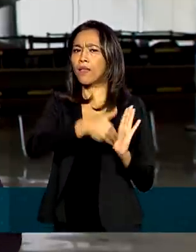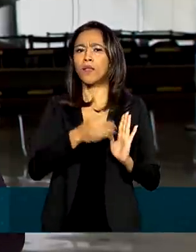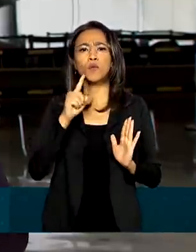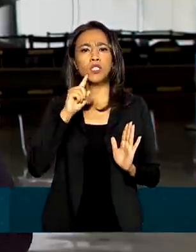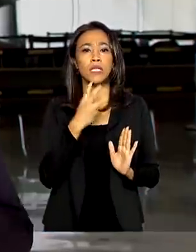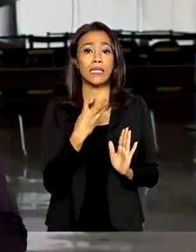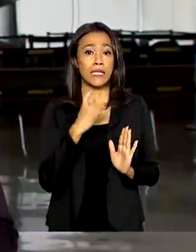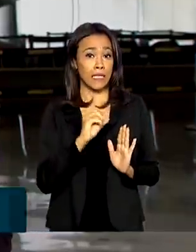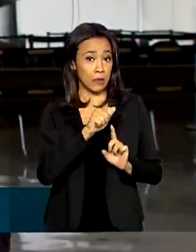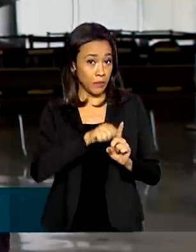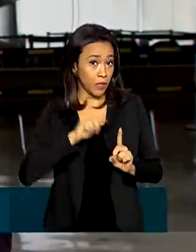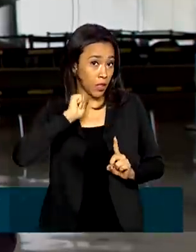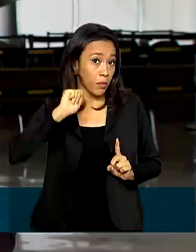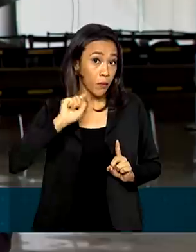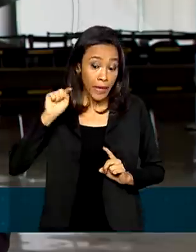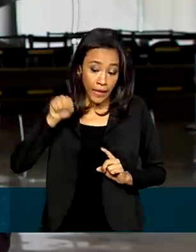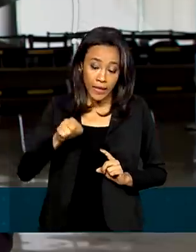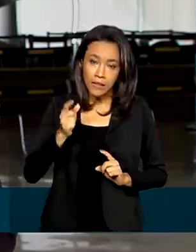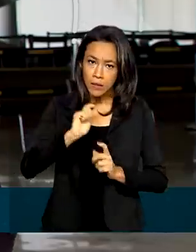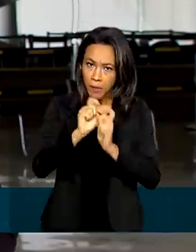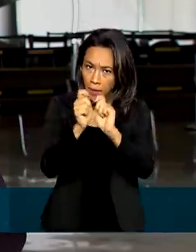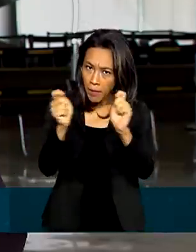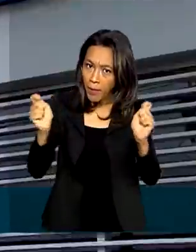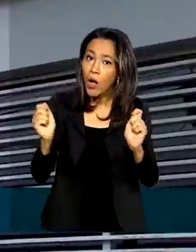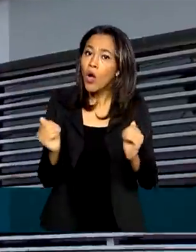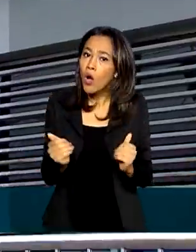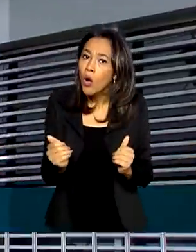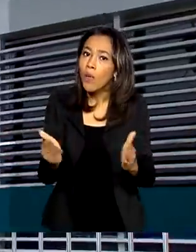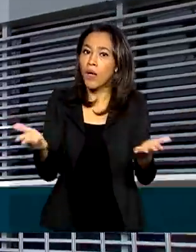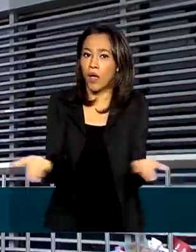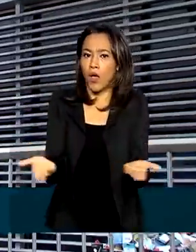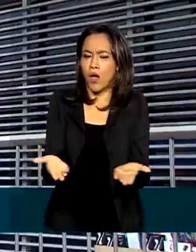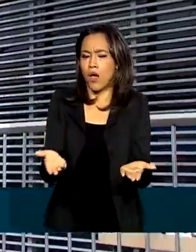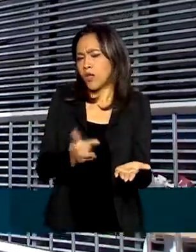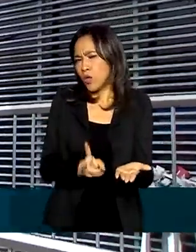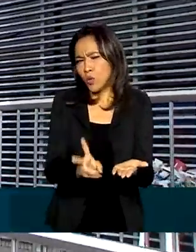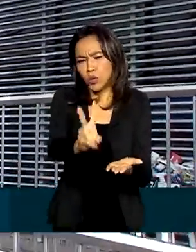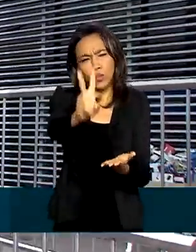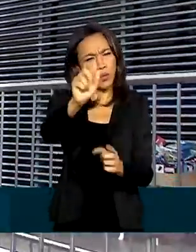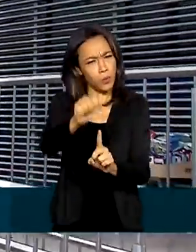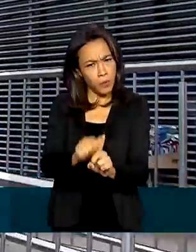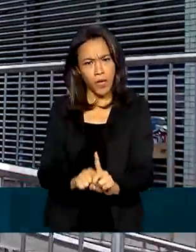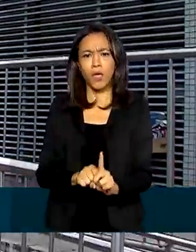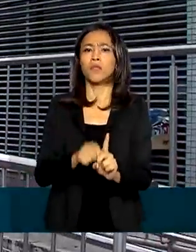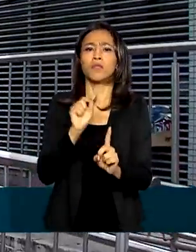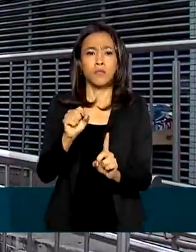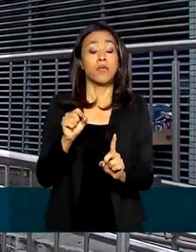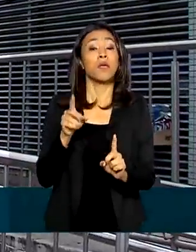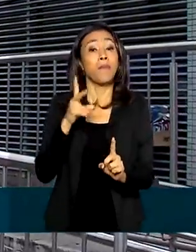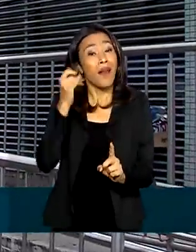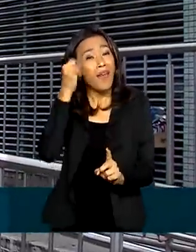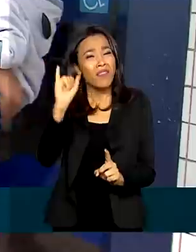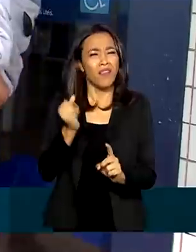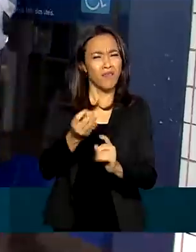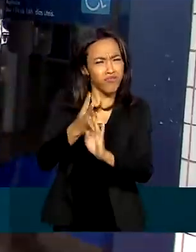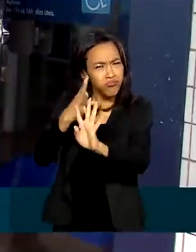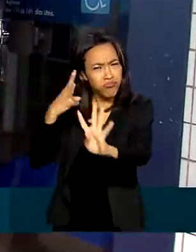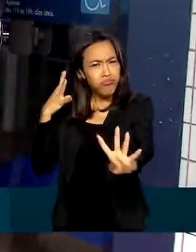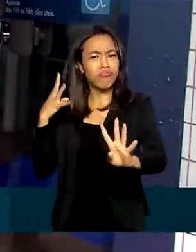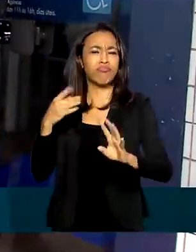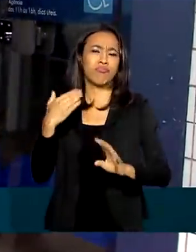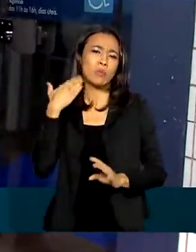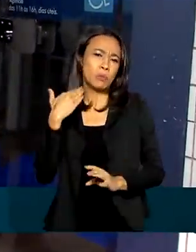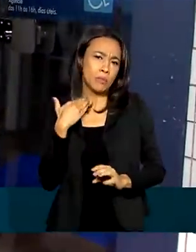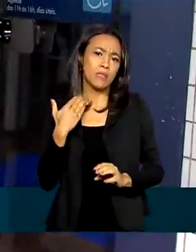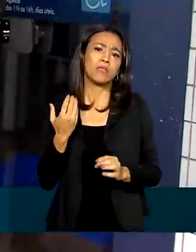de abril. Esse pagamento começa agora e continua durante todo o mês num calendário diluído, exatamente para evitar filas nas agências bancárias e